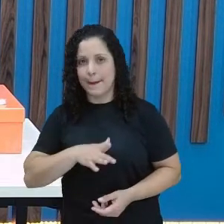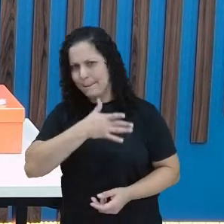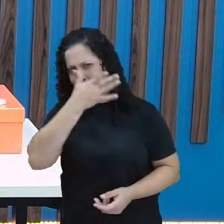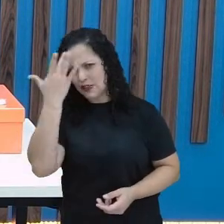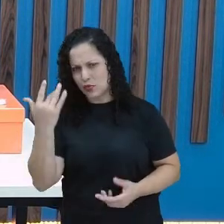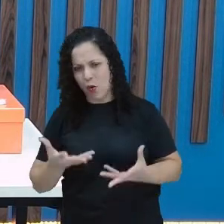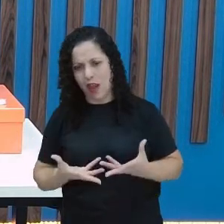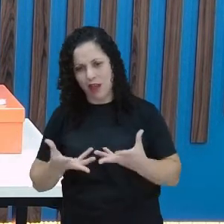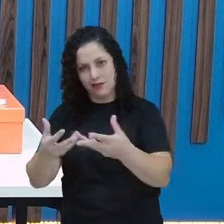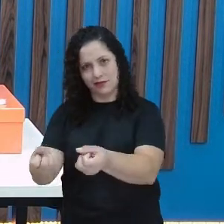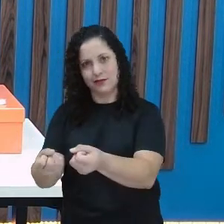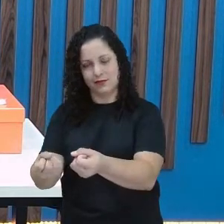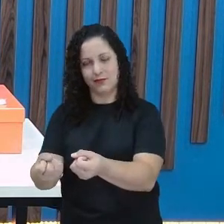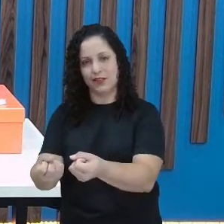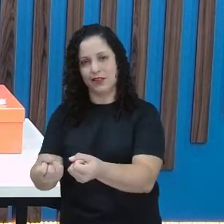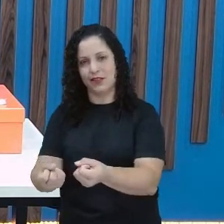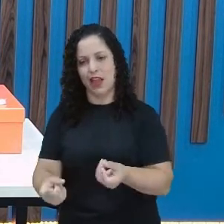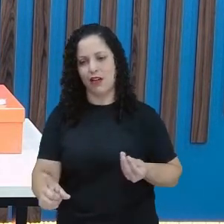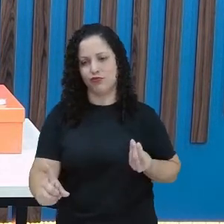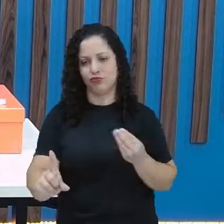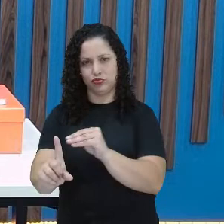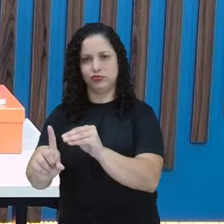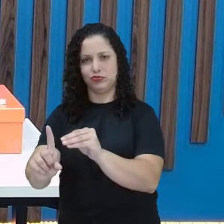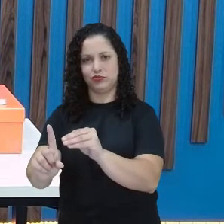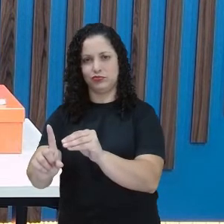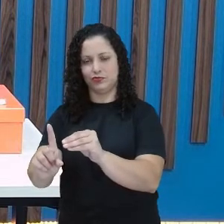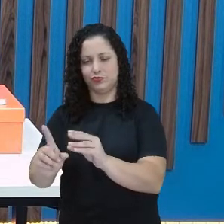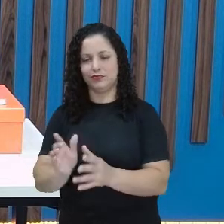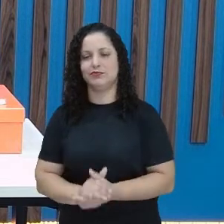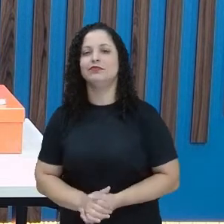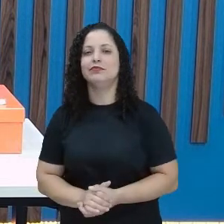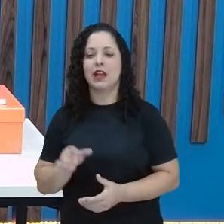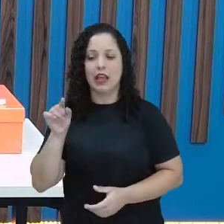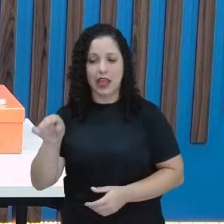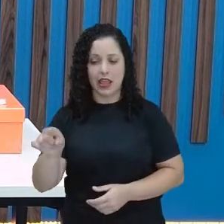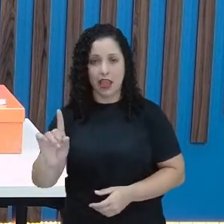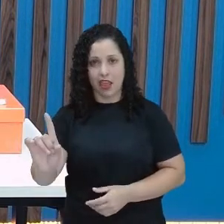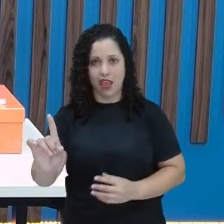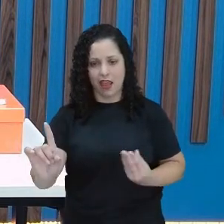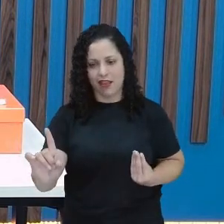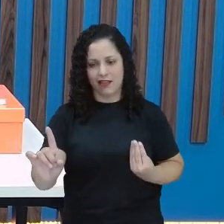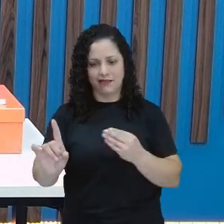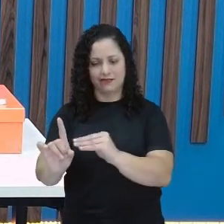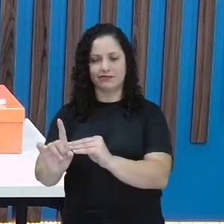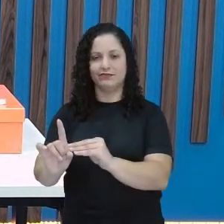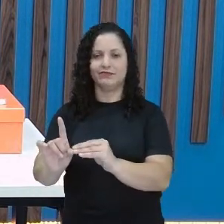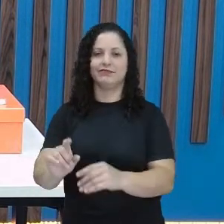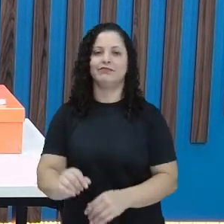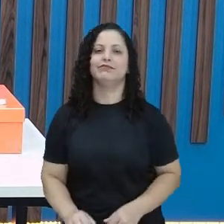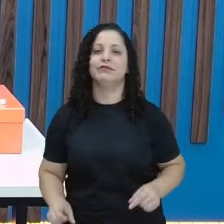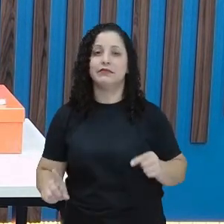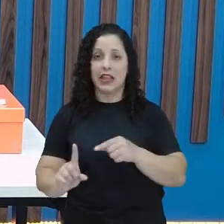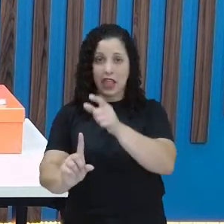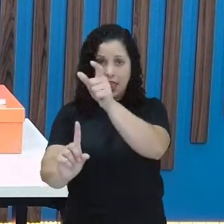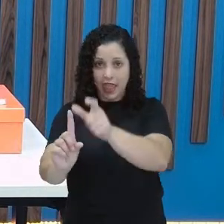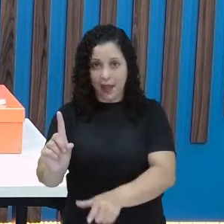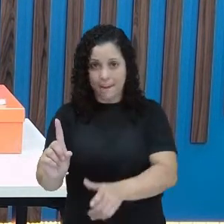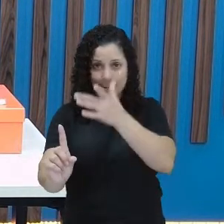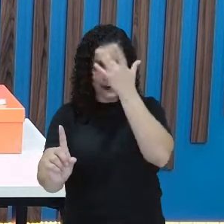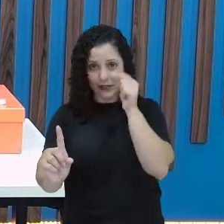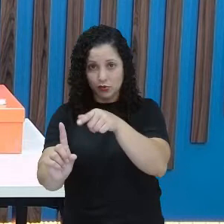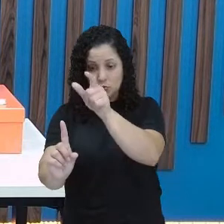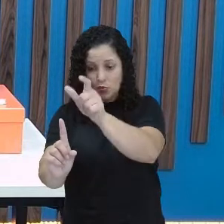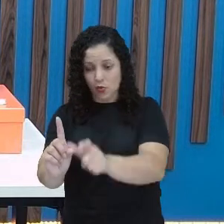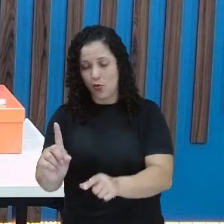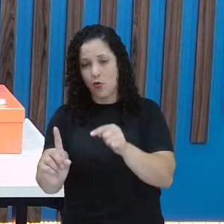a quem se destina a mensagem, tá? É o receptor da mensagem. É a pessoa que vai,